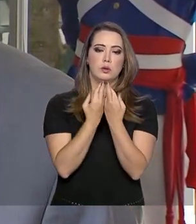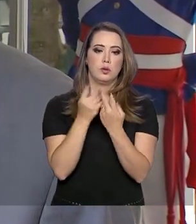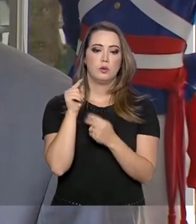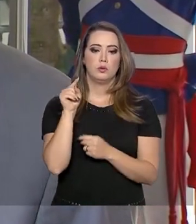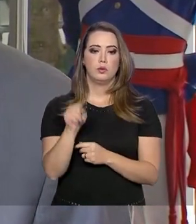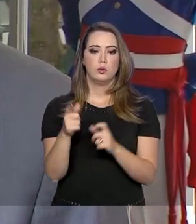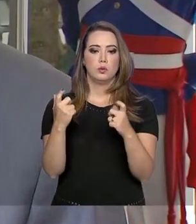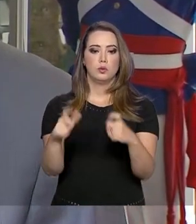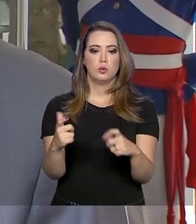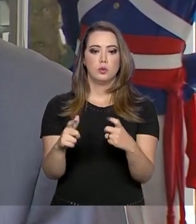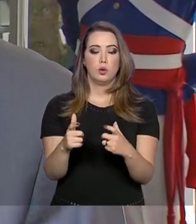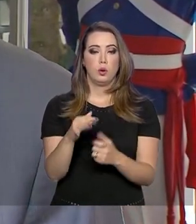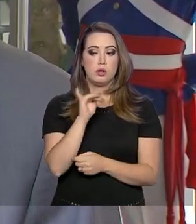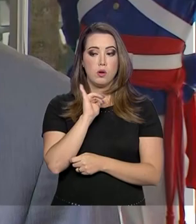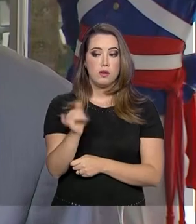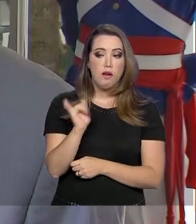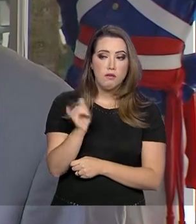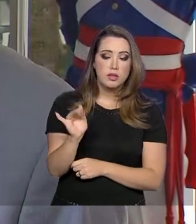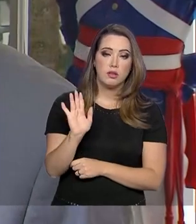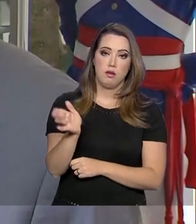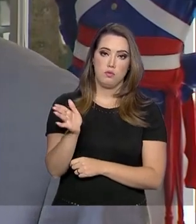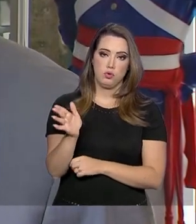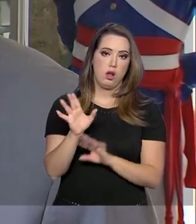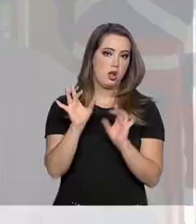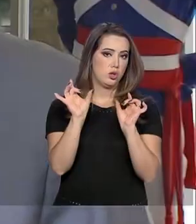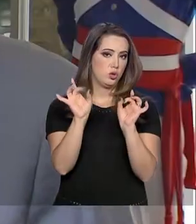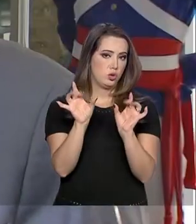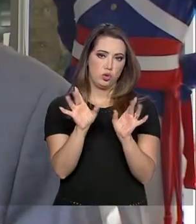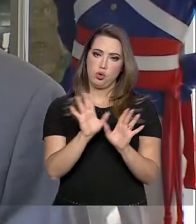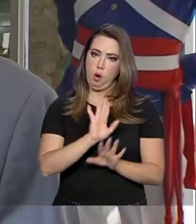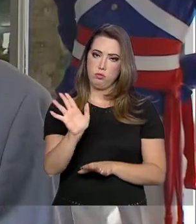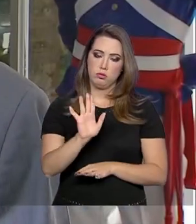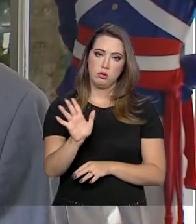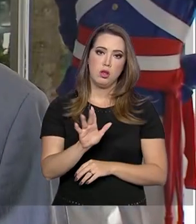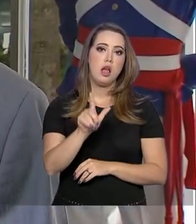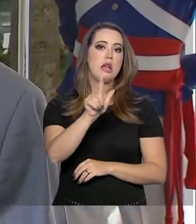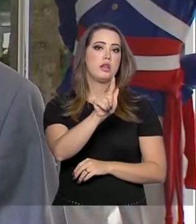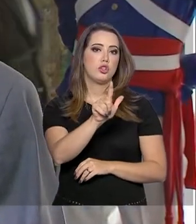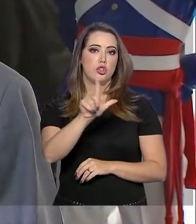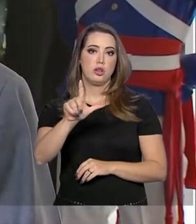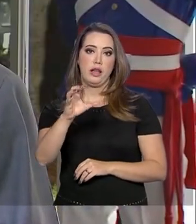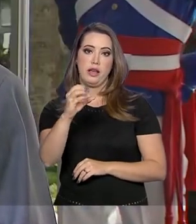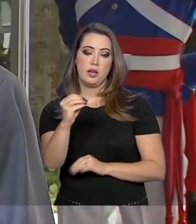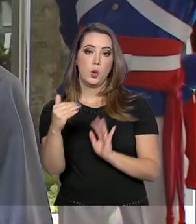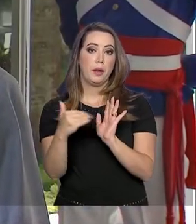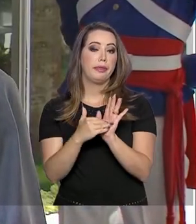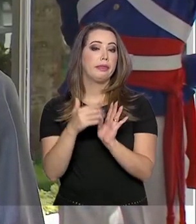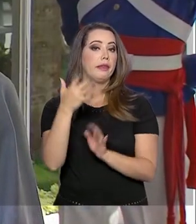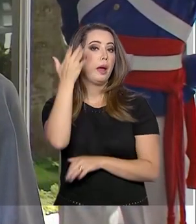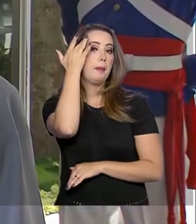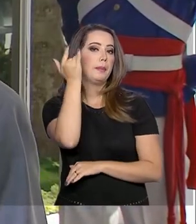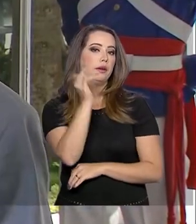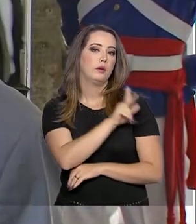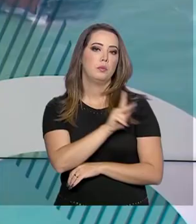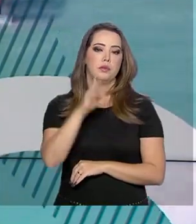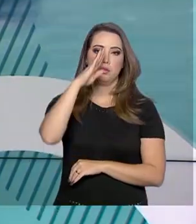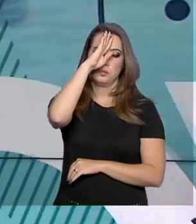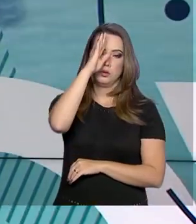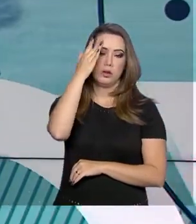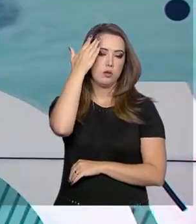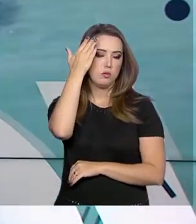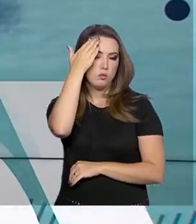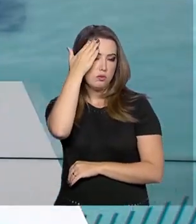nós reportamos a ele o que aconteceu lá, foi só isso aí. A GLO está em vigor até amanhã, o presidente não decidiu ainda.